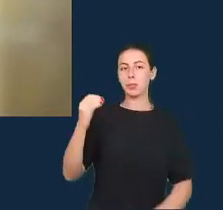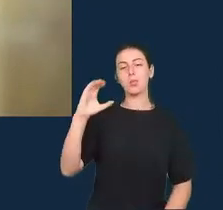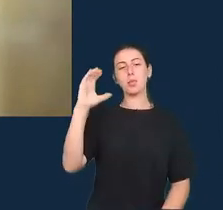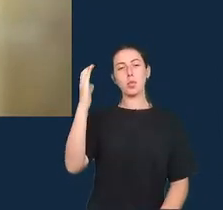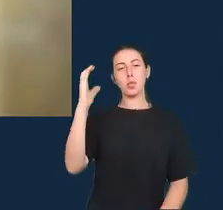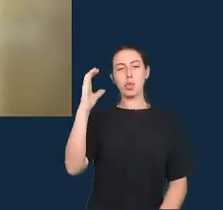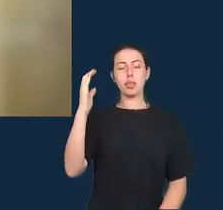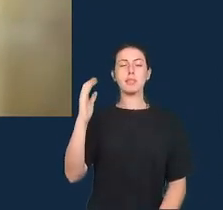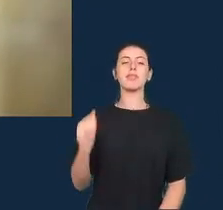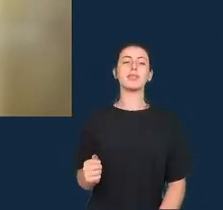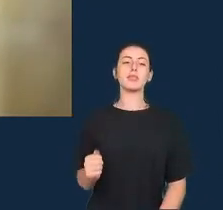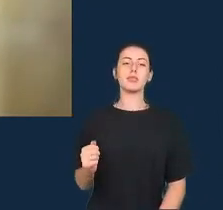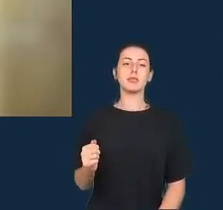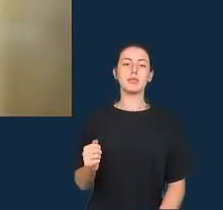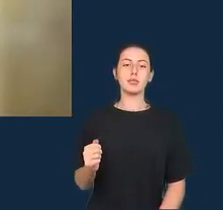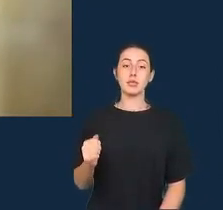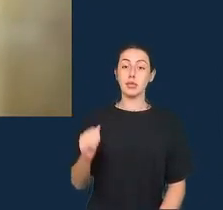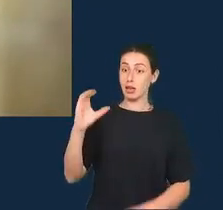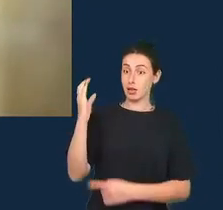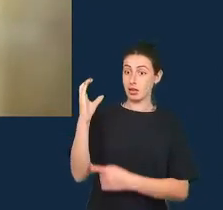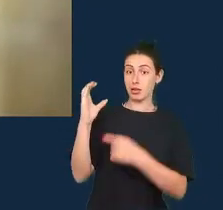definida e